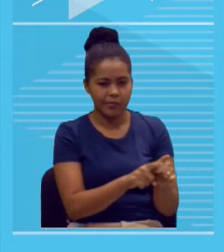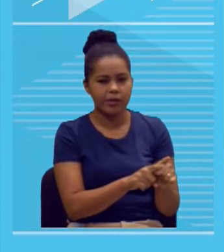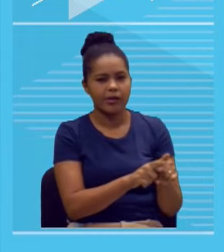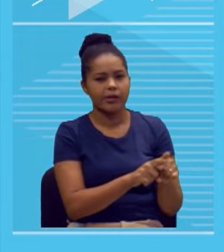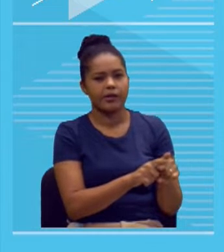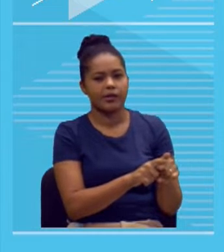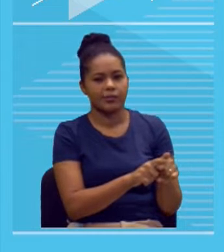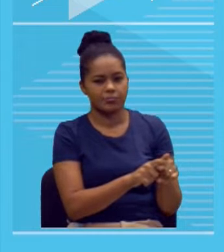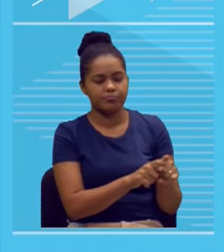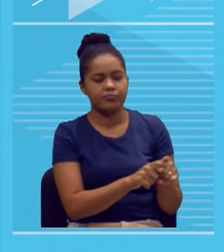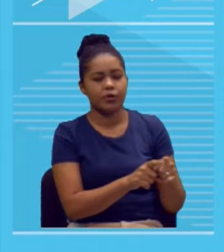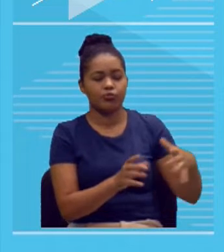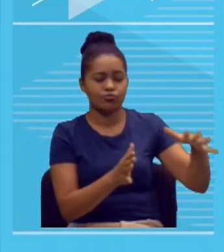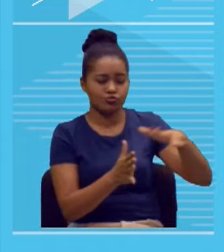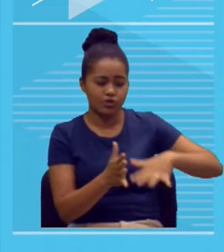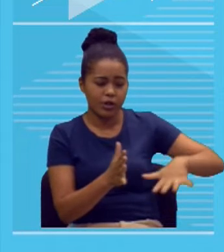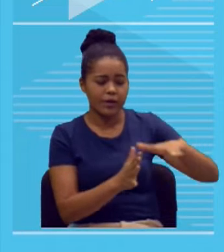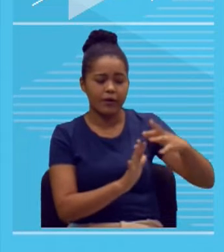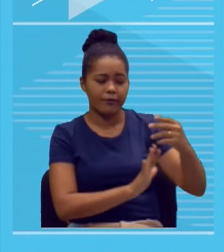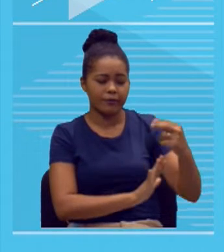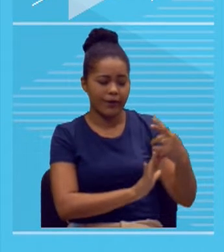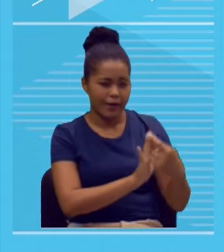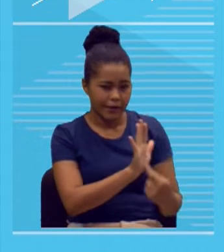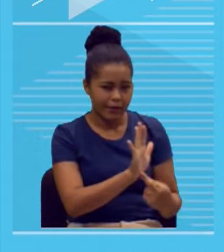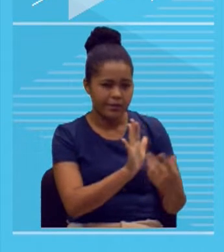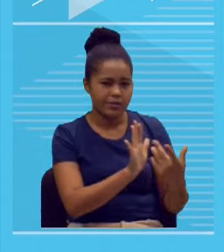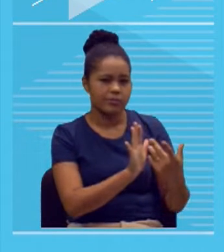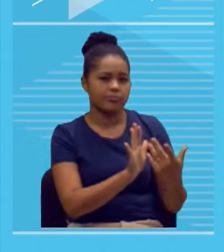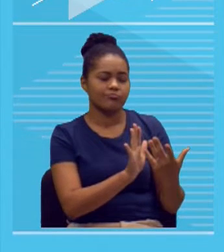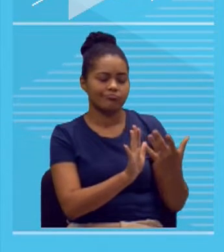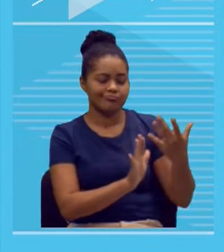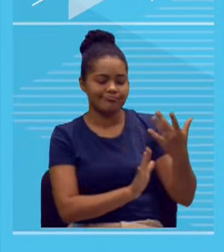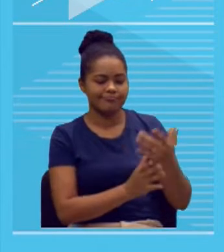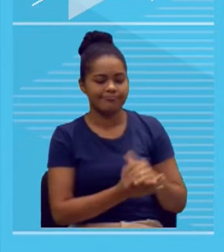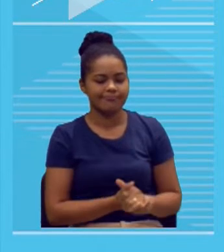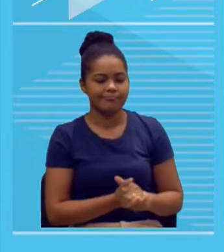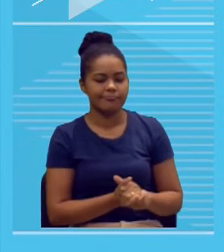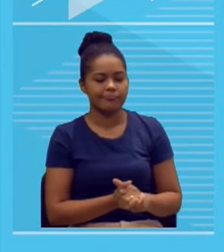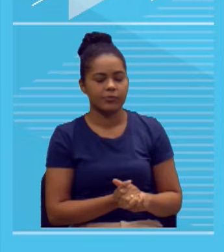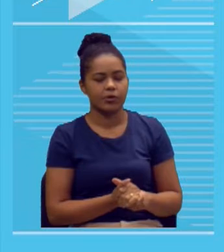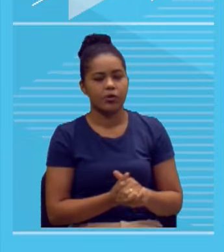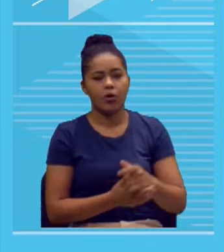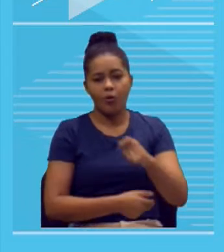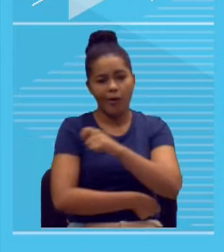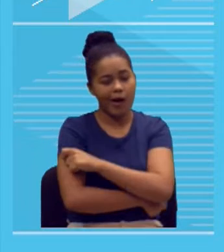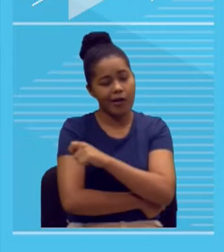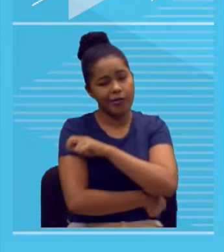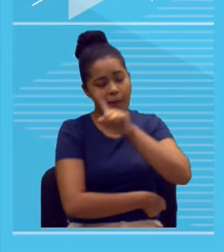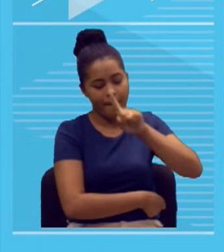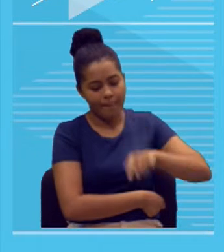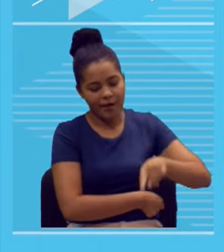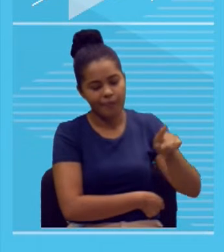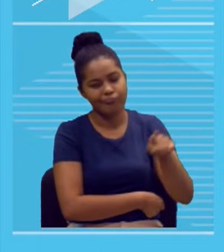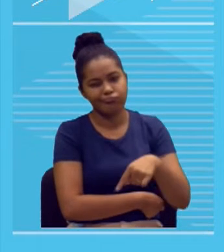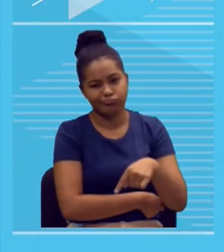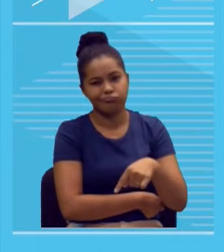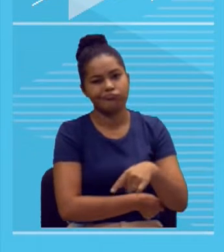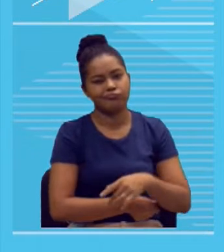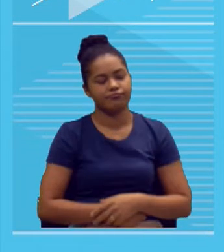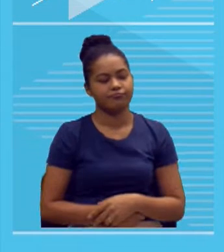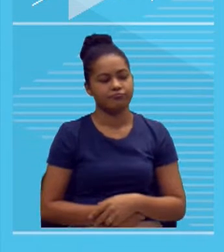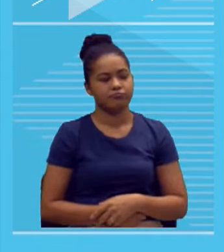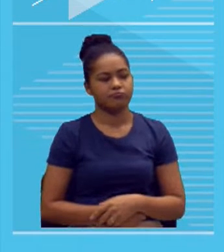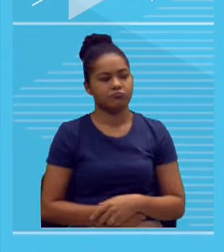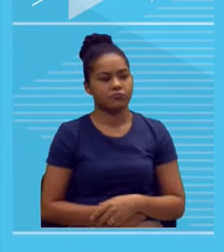possibilidade de o estudante ser desclassificado do Enem, entende? Cuidado! O caderno, tá?